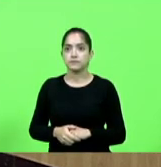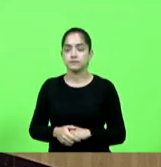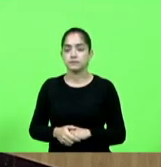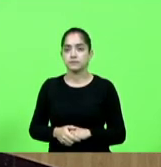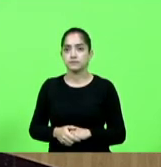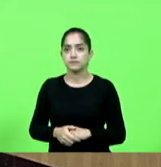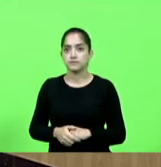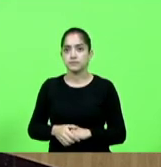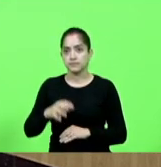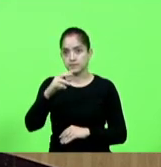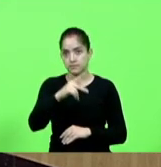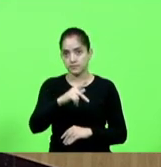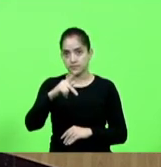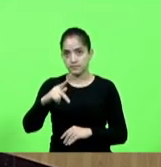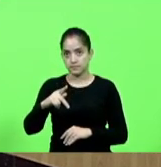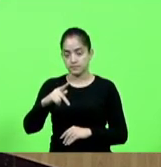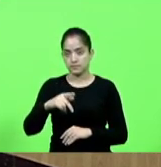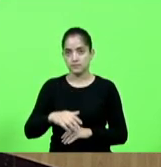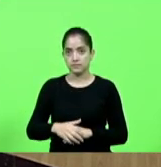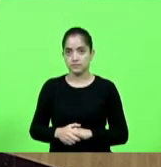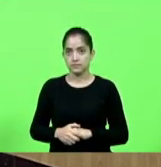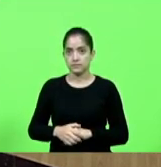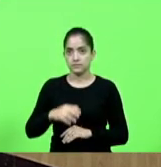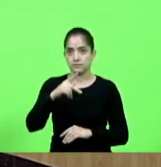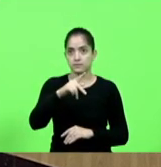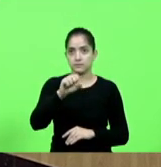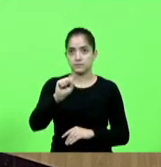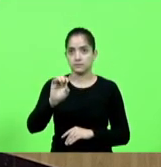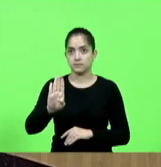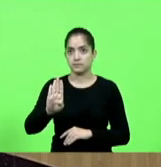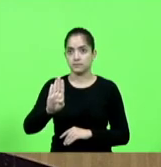PP PSB